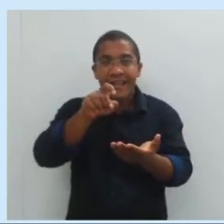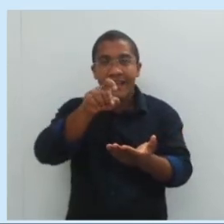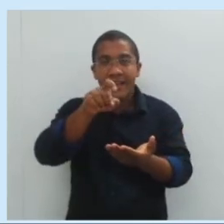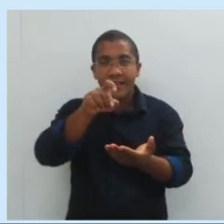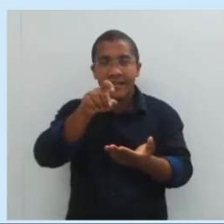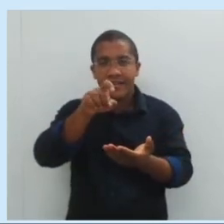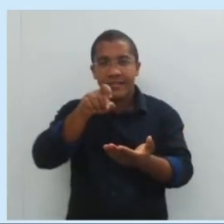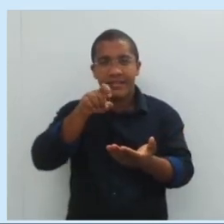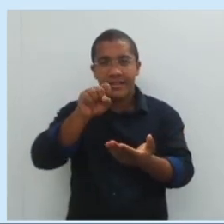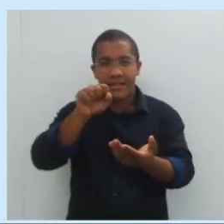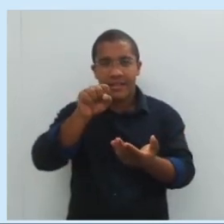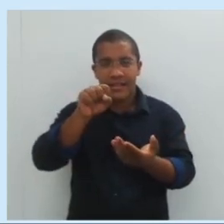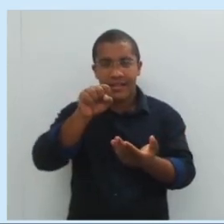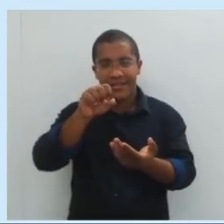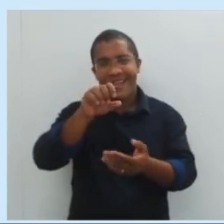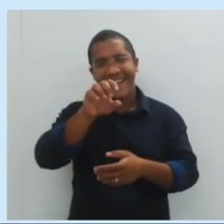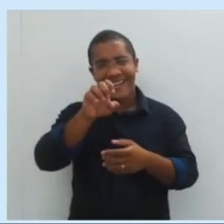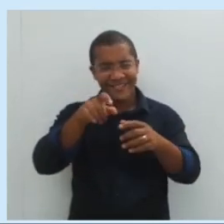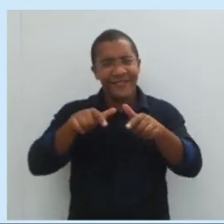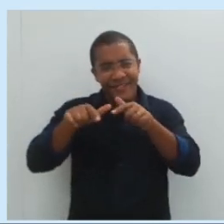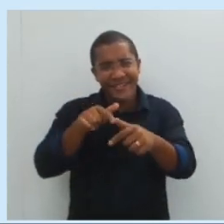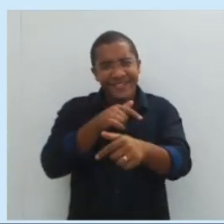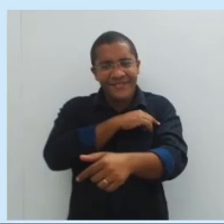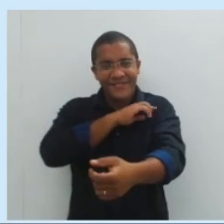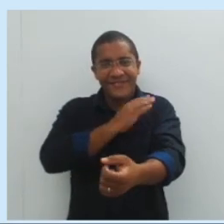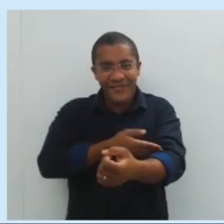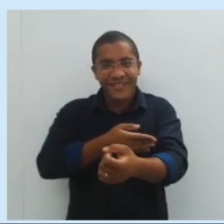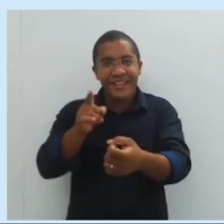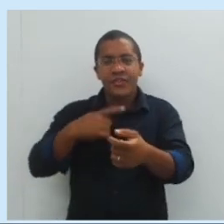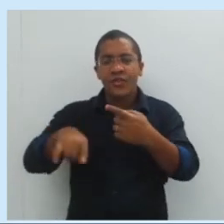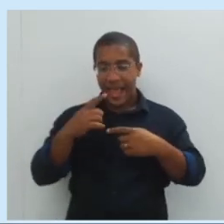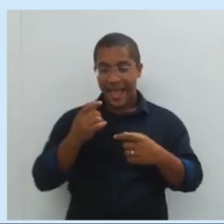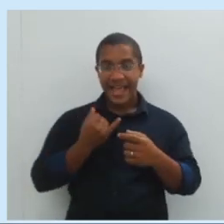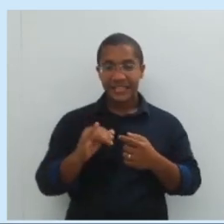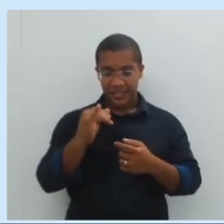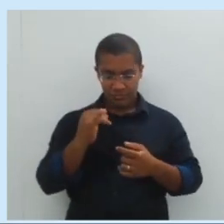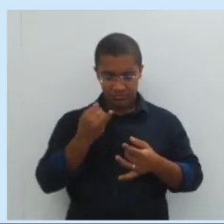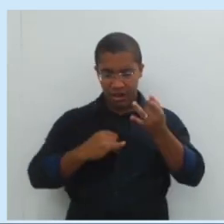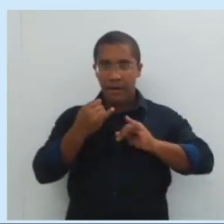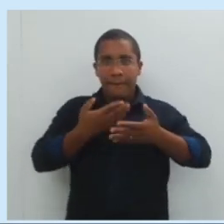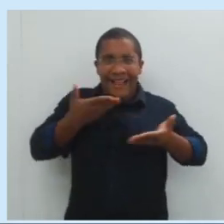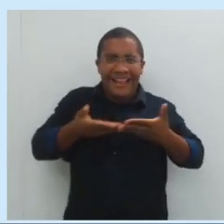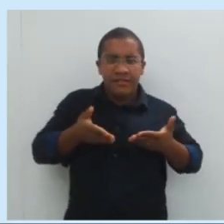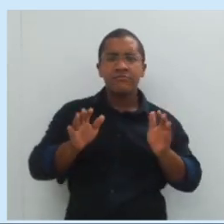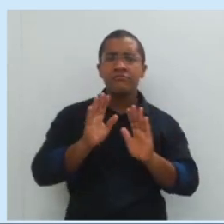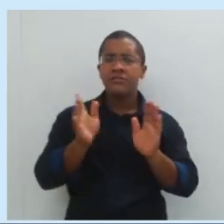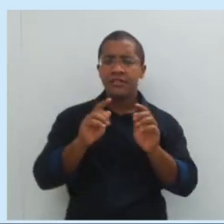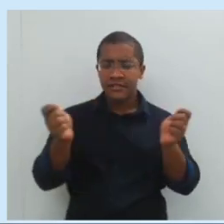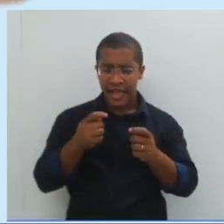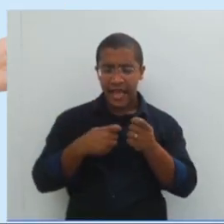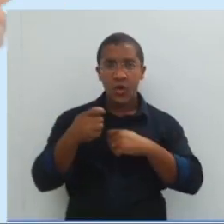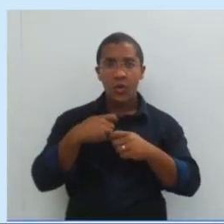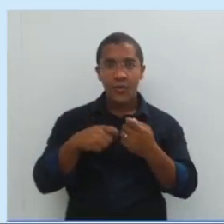automaticamente a gente vai economizar energia para executar outras